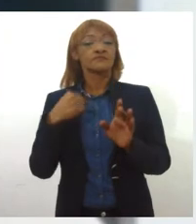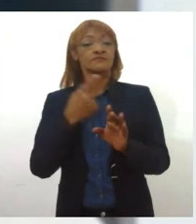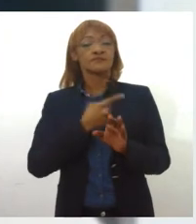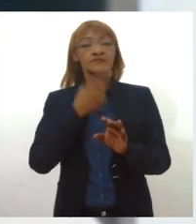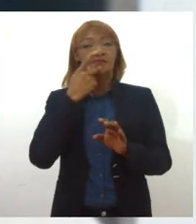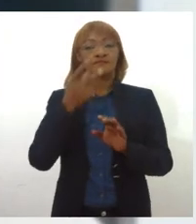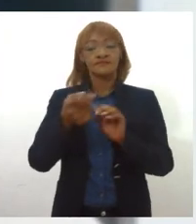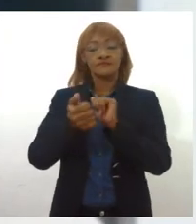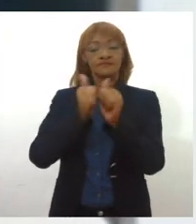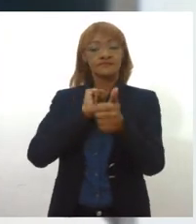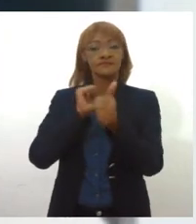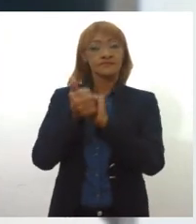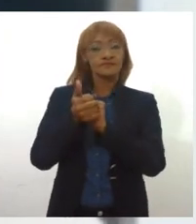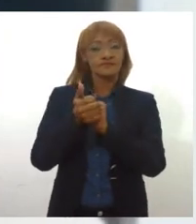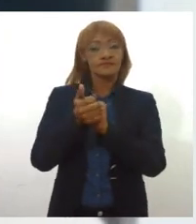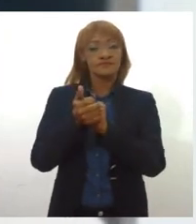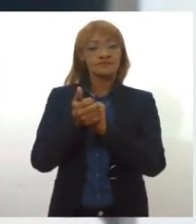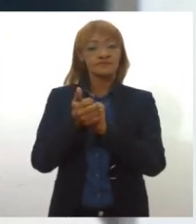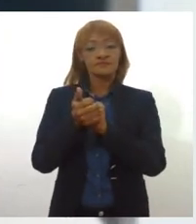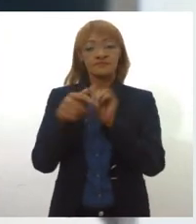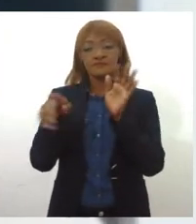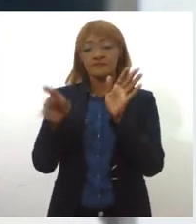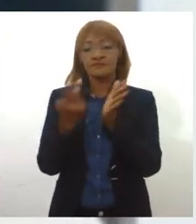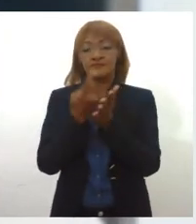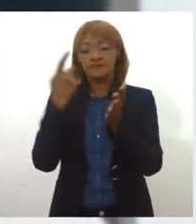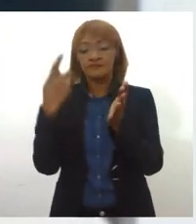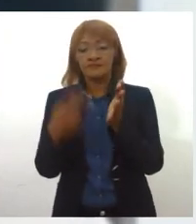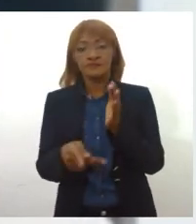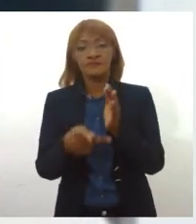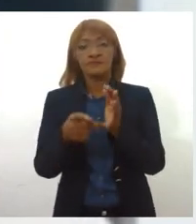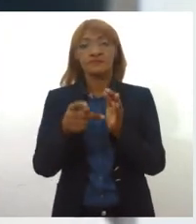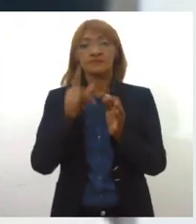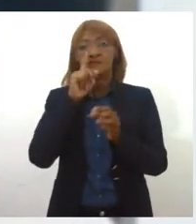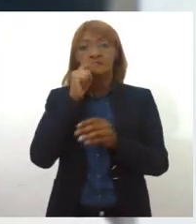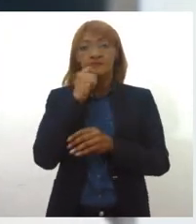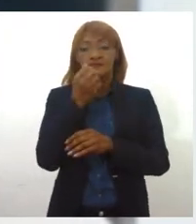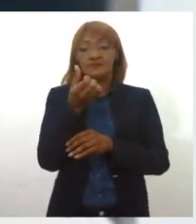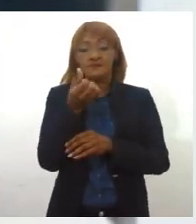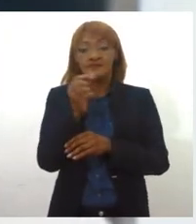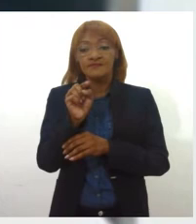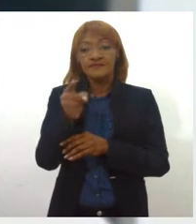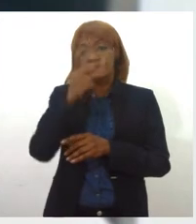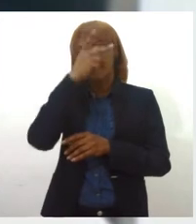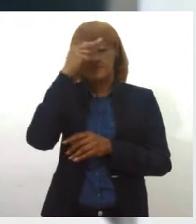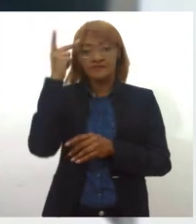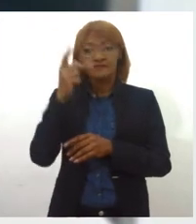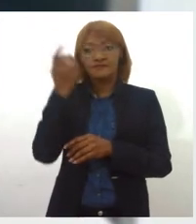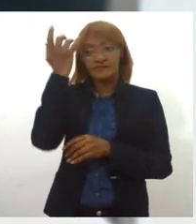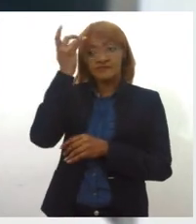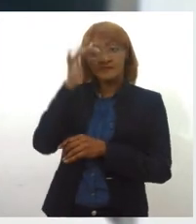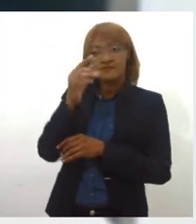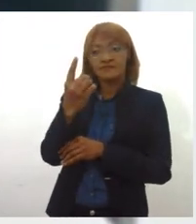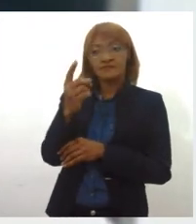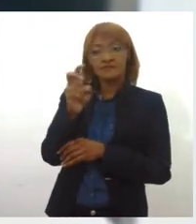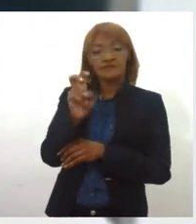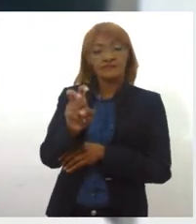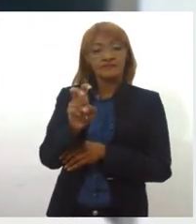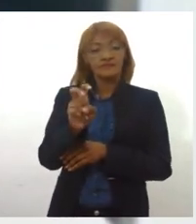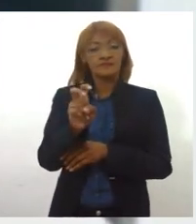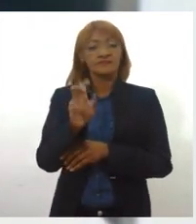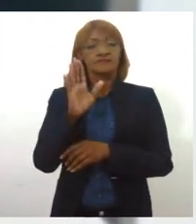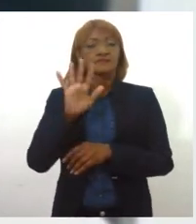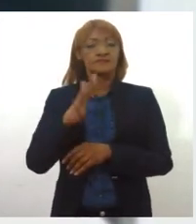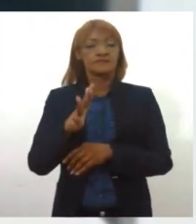esportivo dessa magnitude, né, para 6 mil pessoas, durante 15 dias de jogos, né, o evento, na verdade, ele dura aí aproximadamente